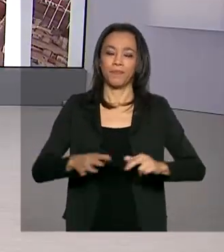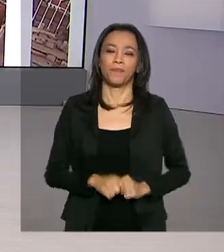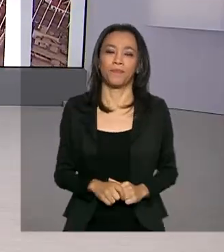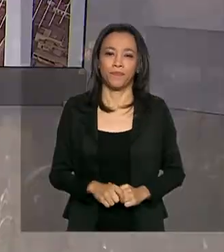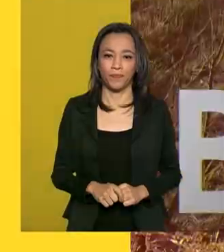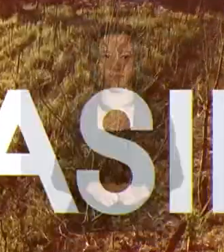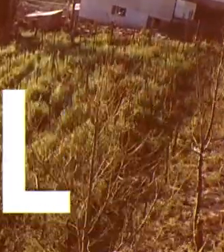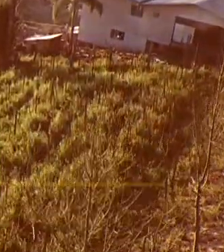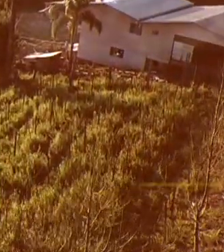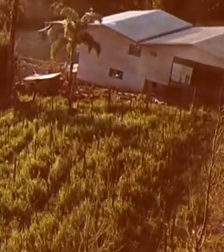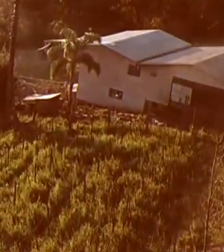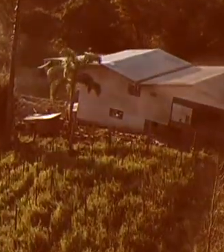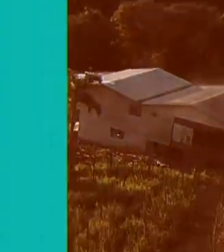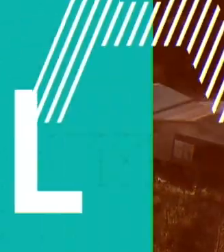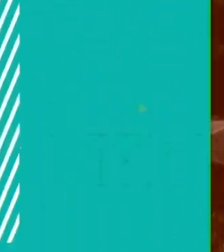agora.